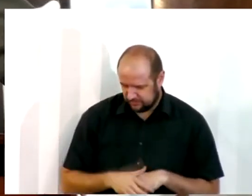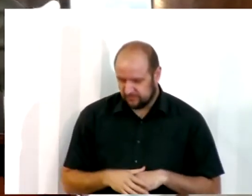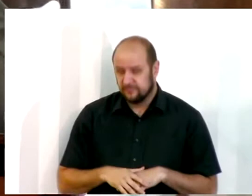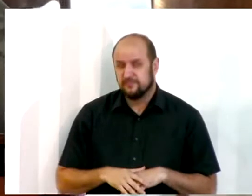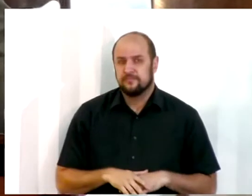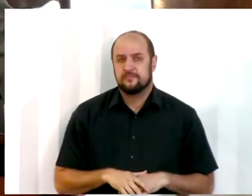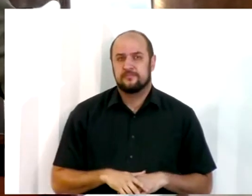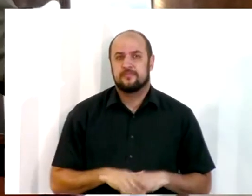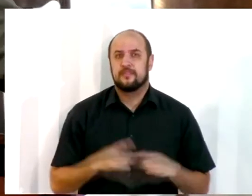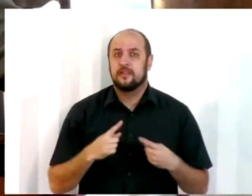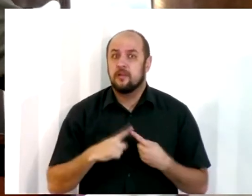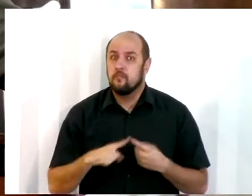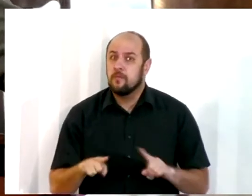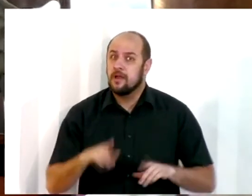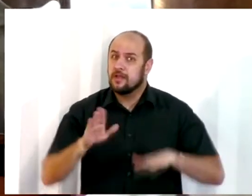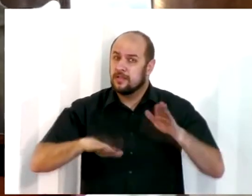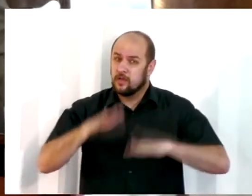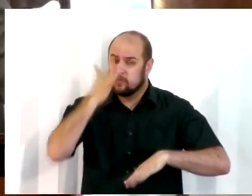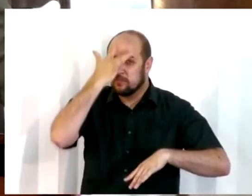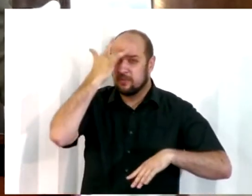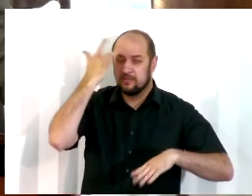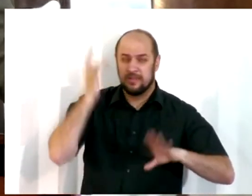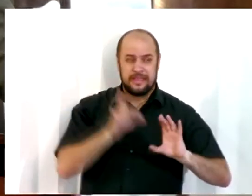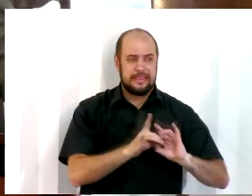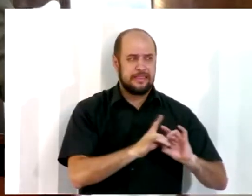mas tinha alguns que deixavam a Bíblia na igreja,